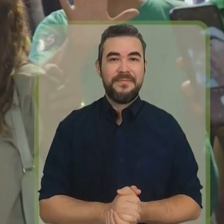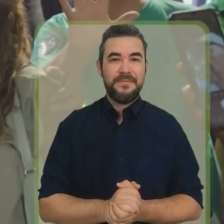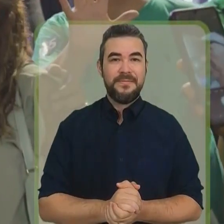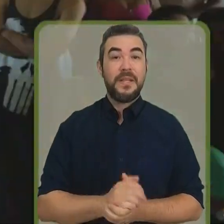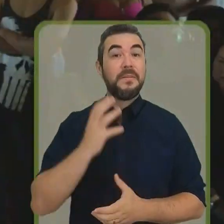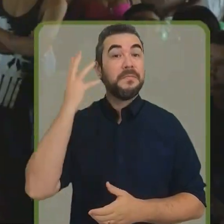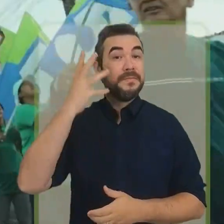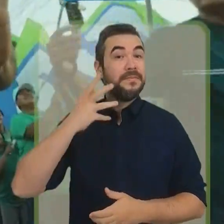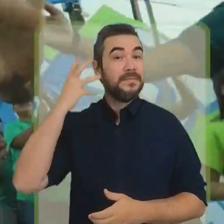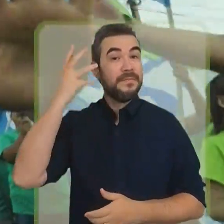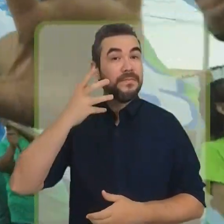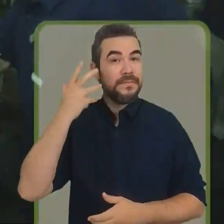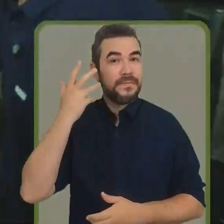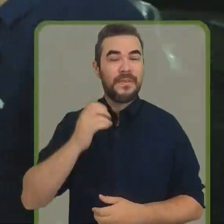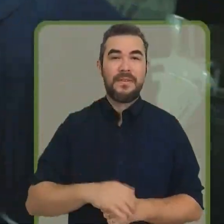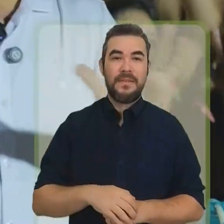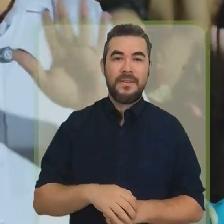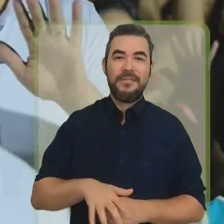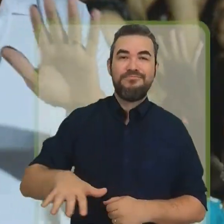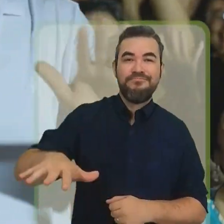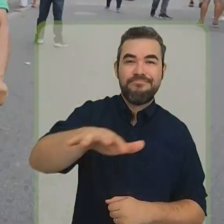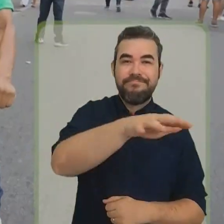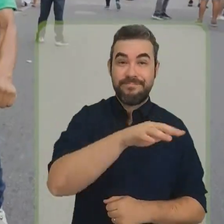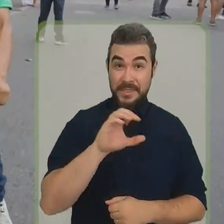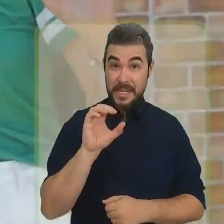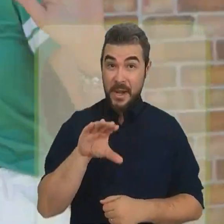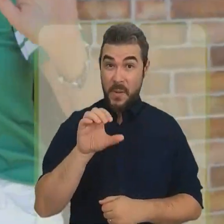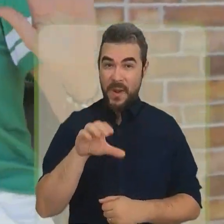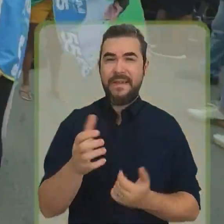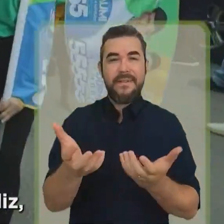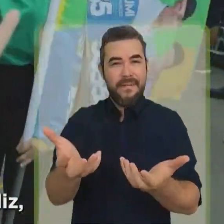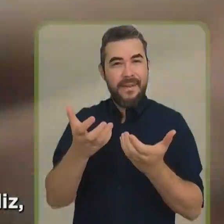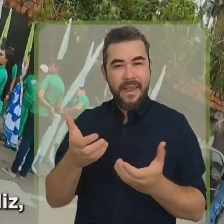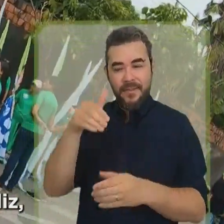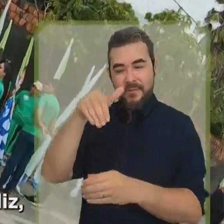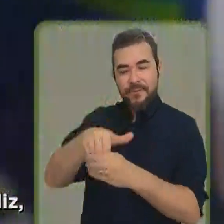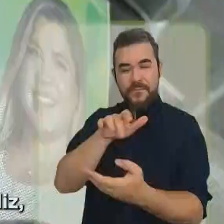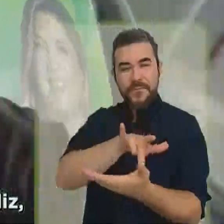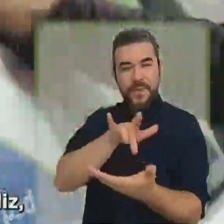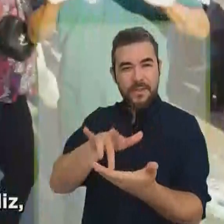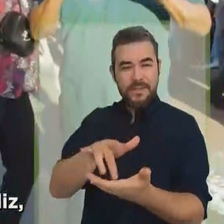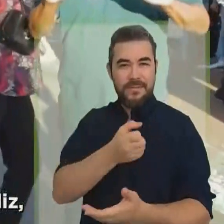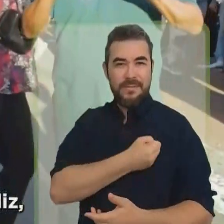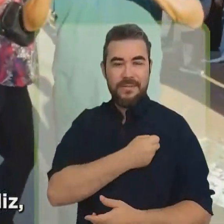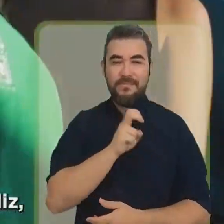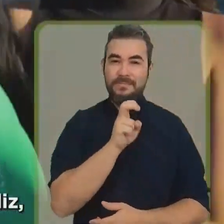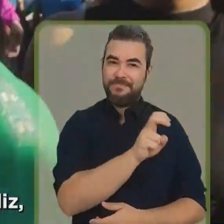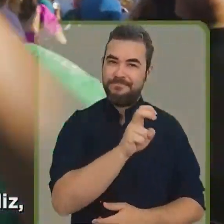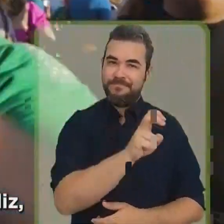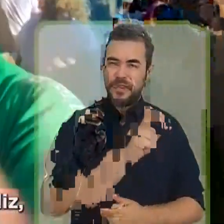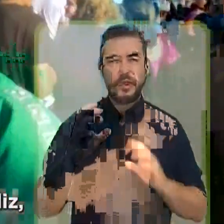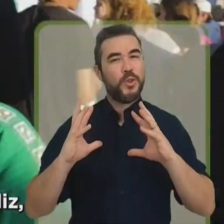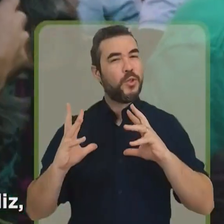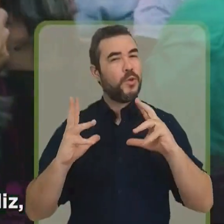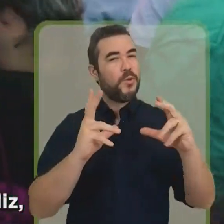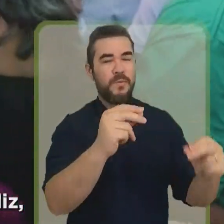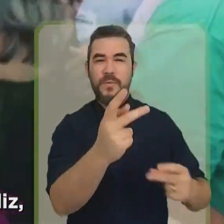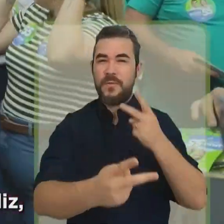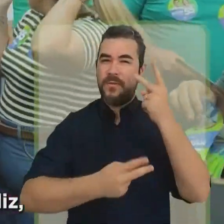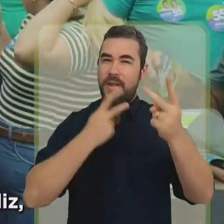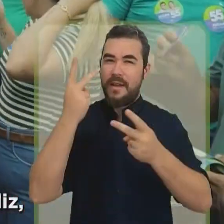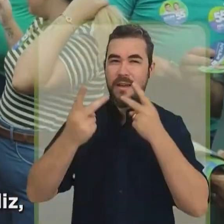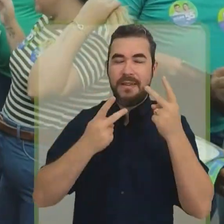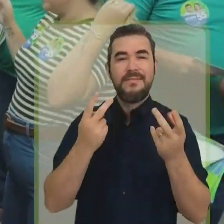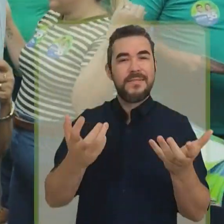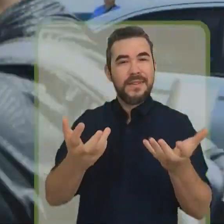Calcaia é 55, é o que todo mundo diz, Calcaia é 55, pra voltar a